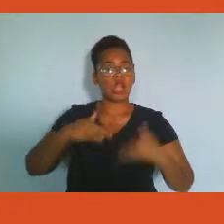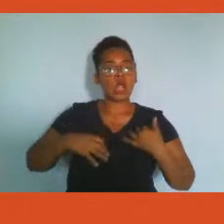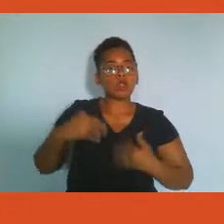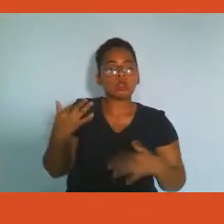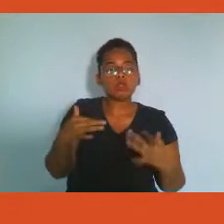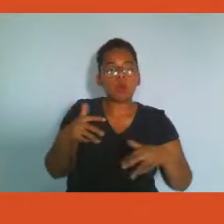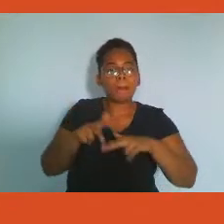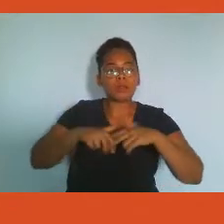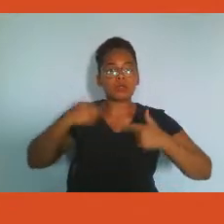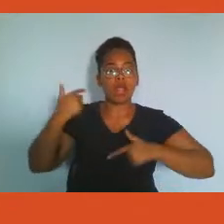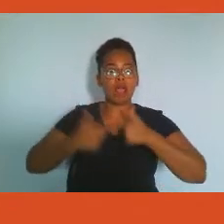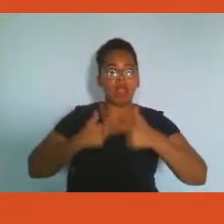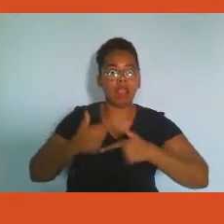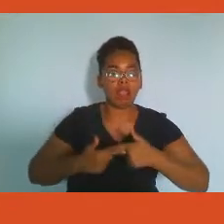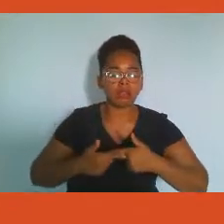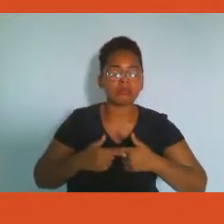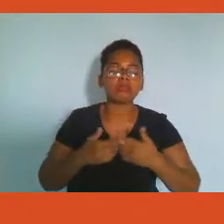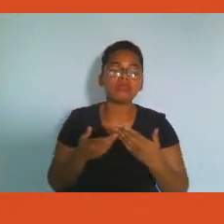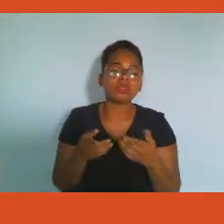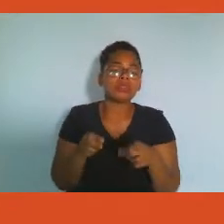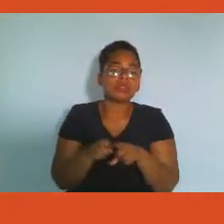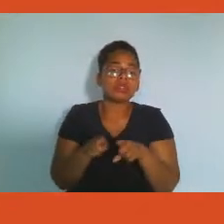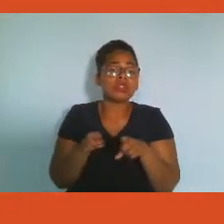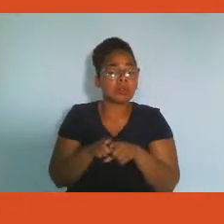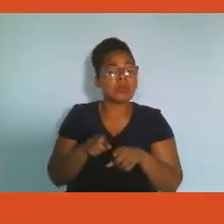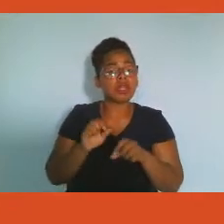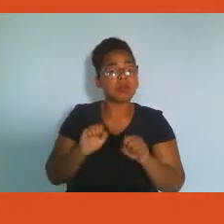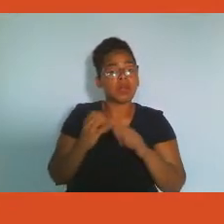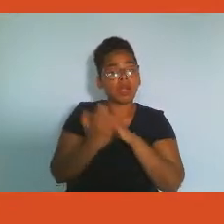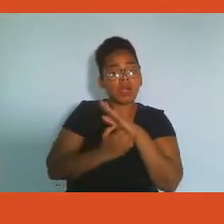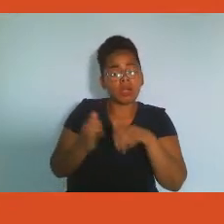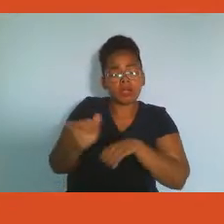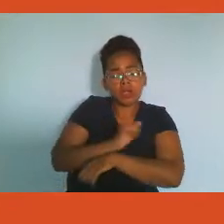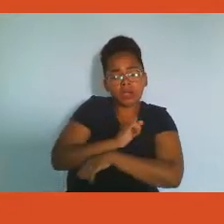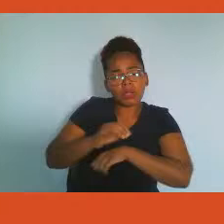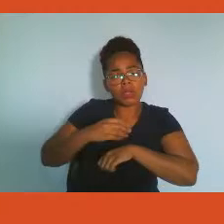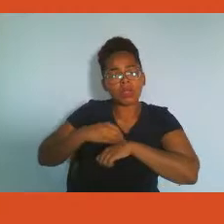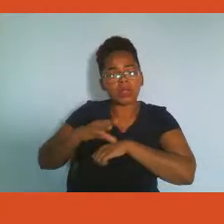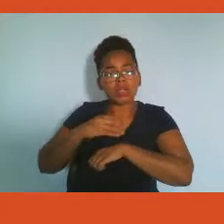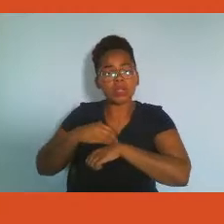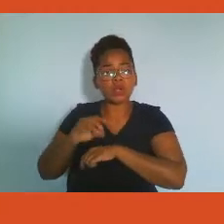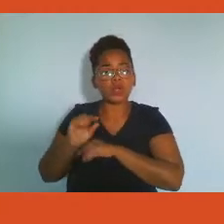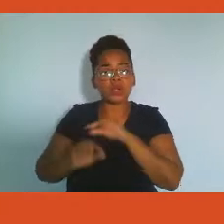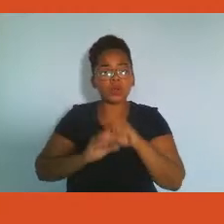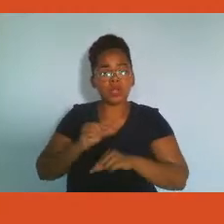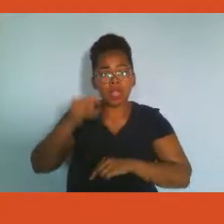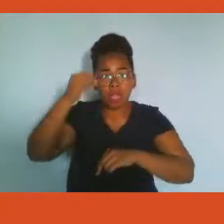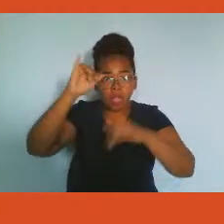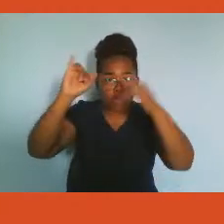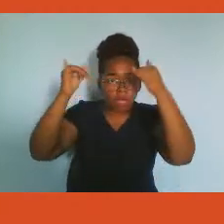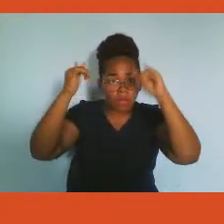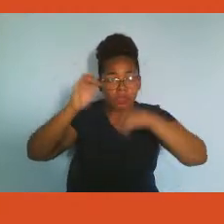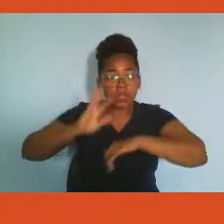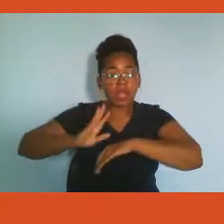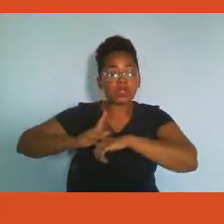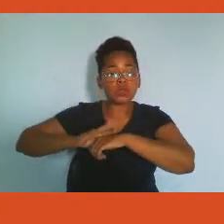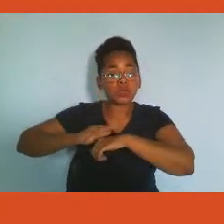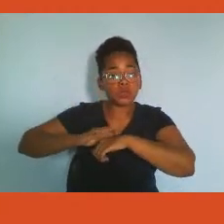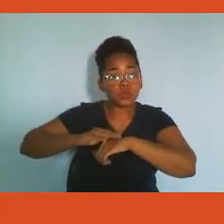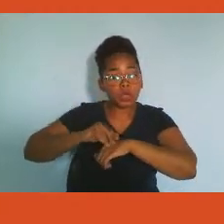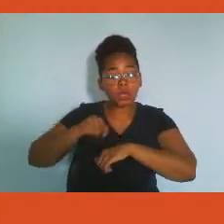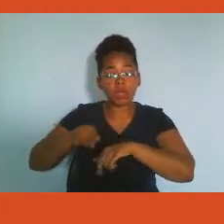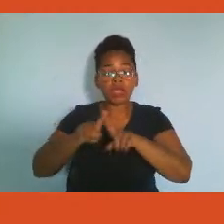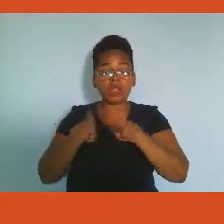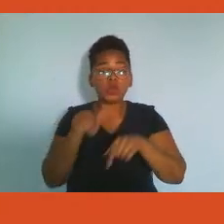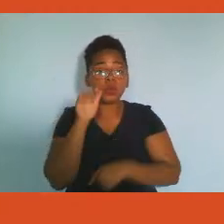isso contribui para uma prevenção de lesão e também emocionalmente envolve um acolhimento do colaborador, eles se sentem